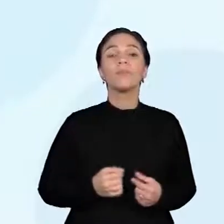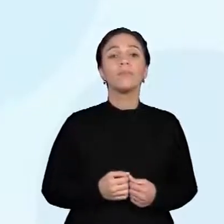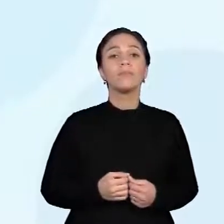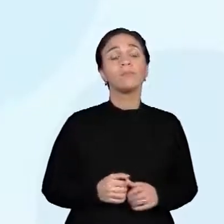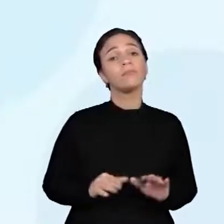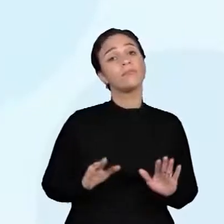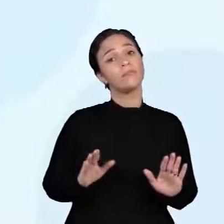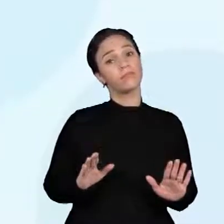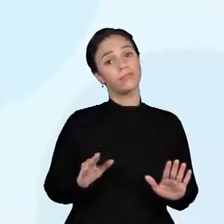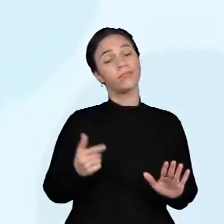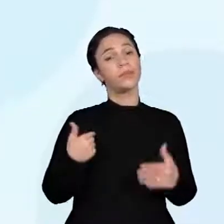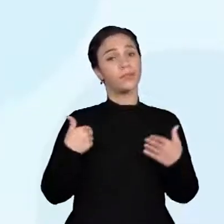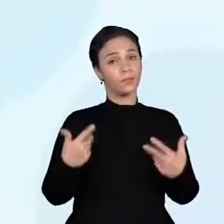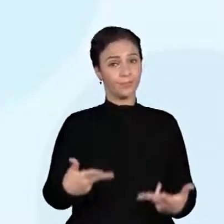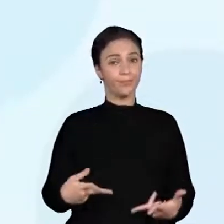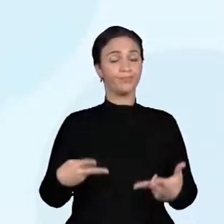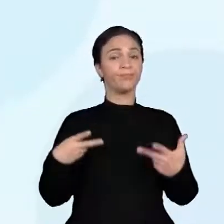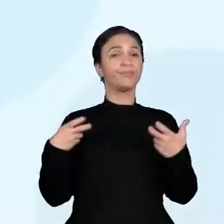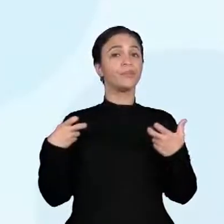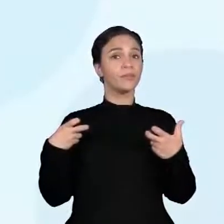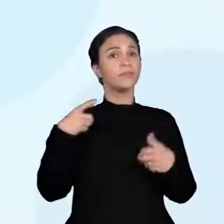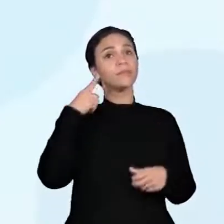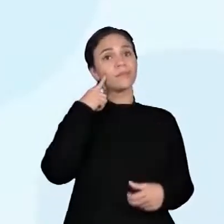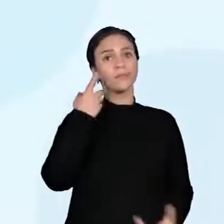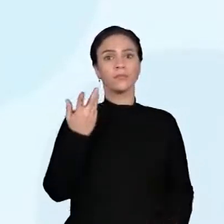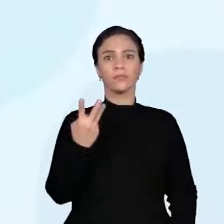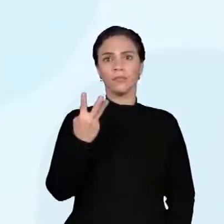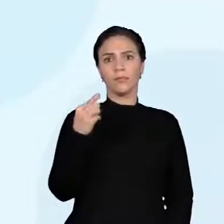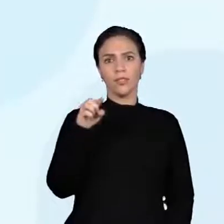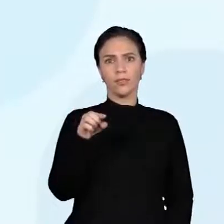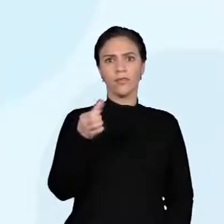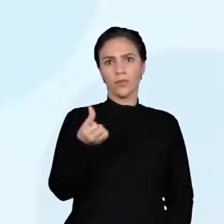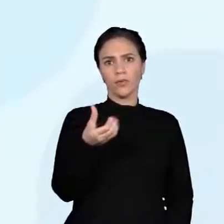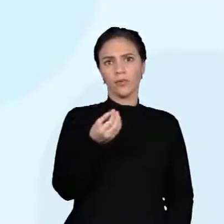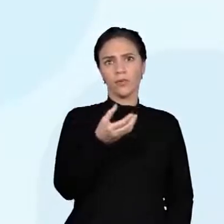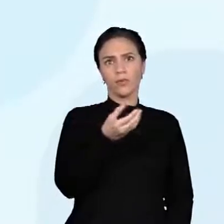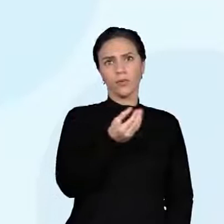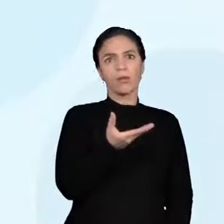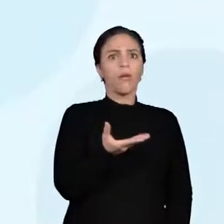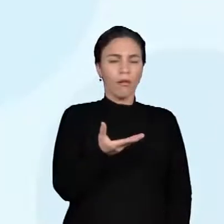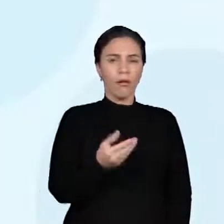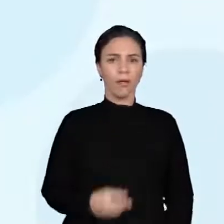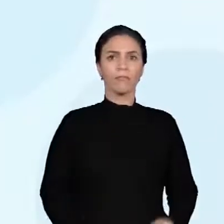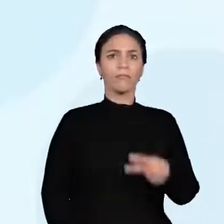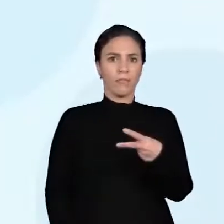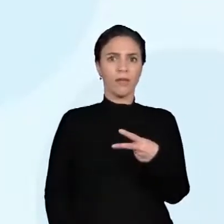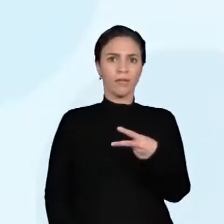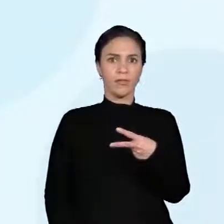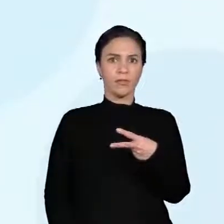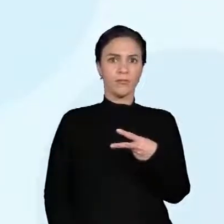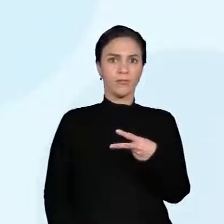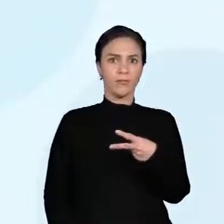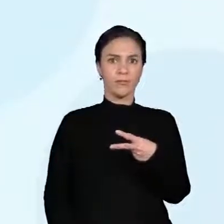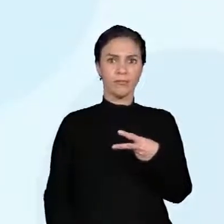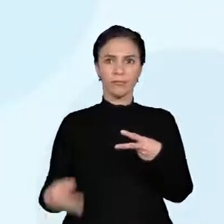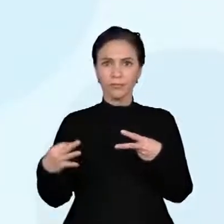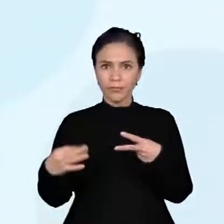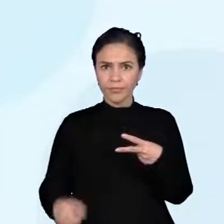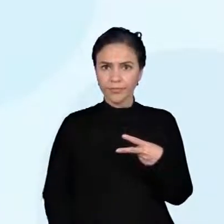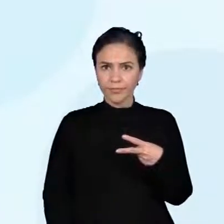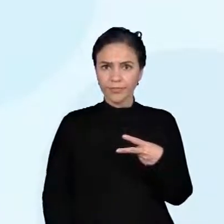eu olhei aí, ele é maior. Só você olhar aqui, ó. O 600 é maior que o 400.